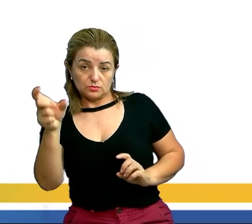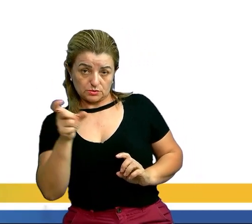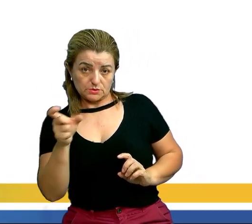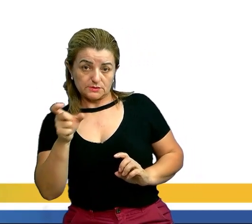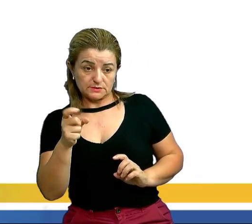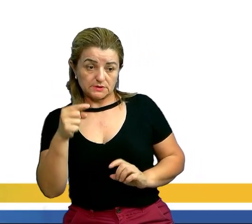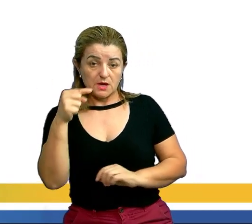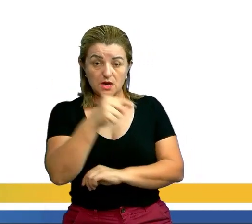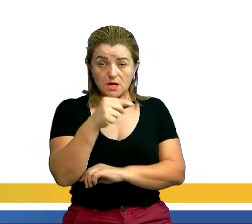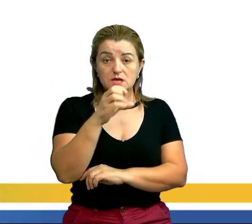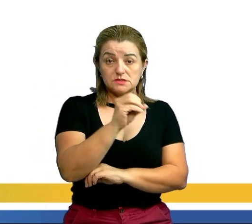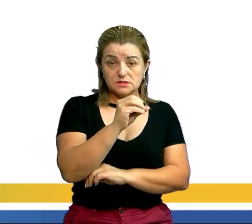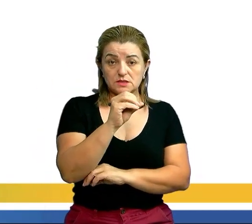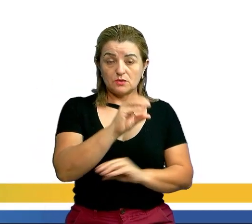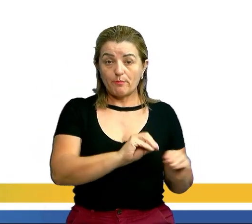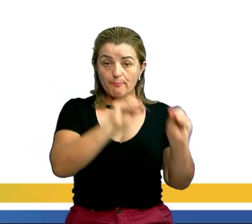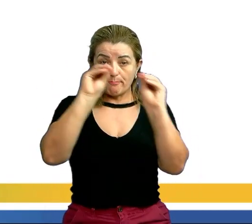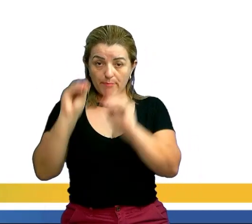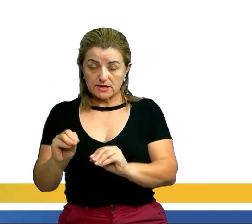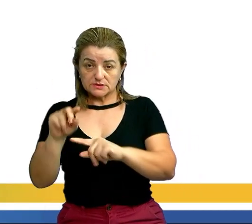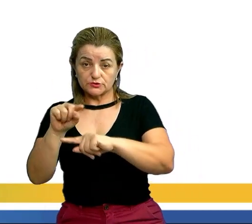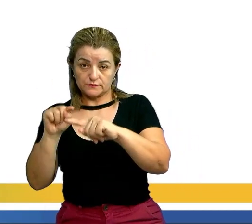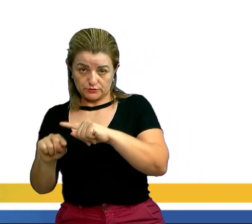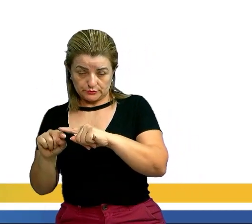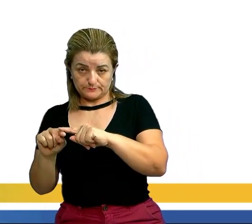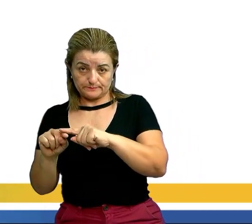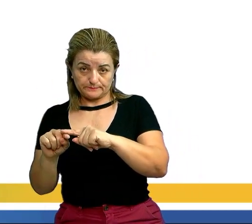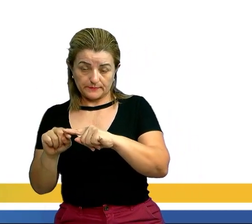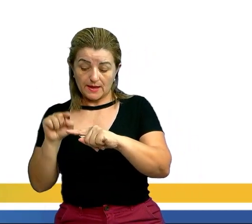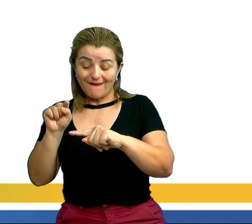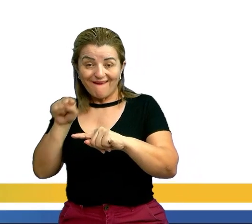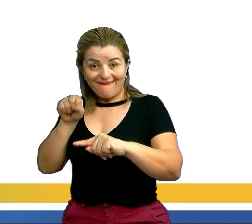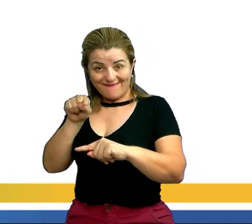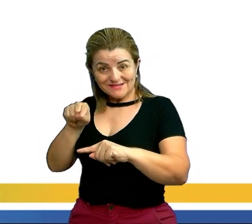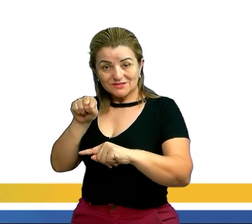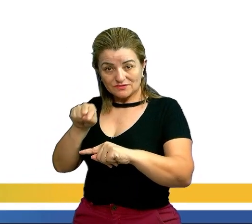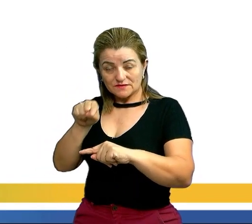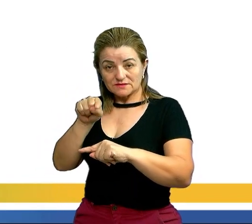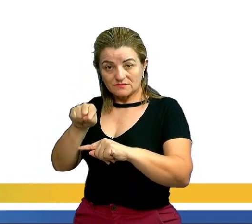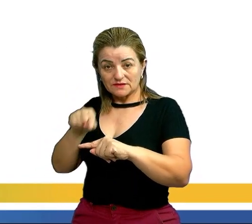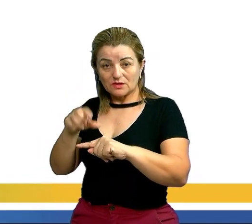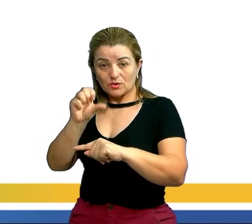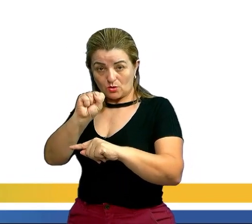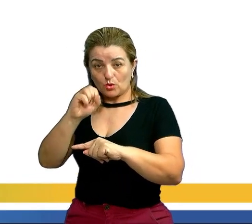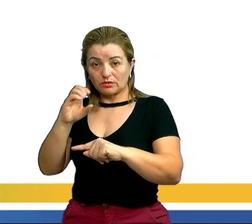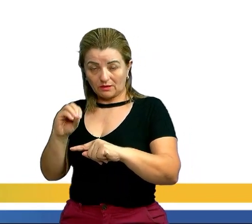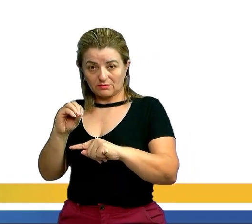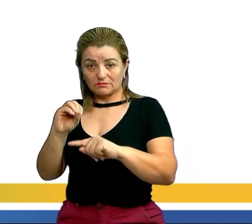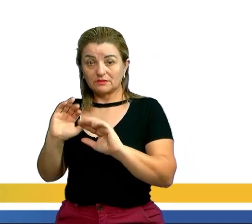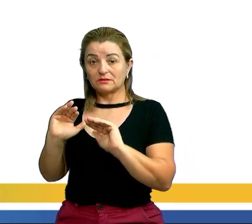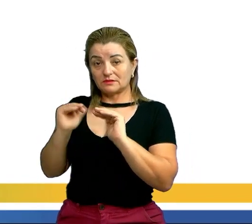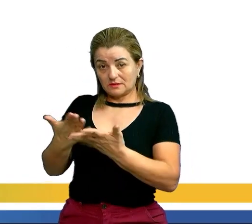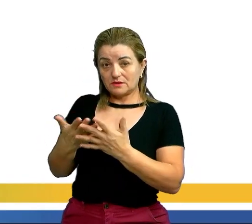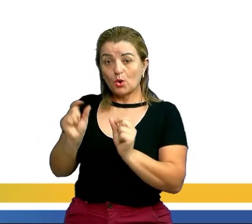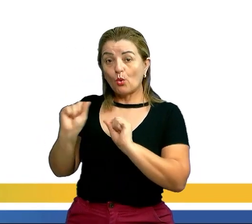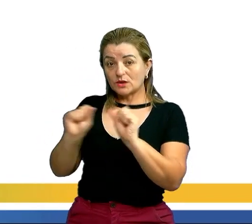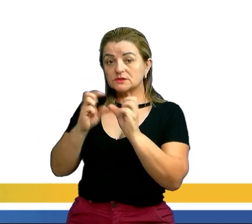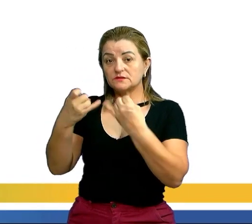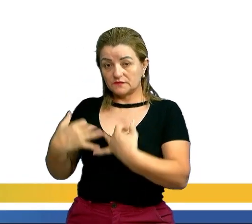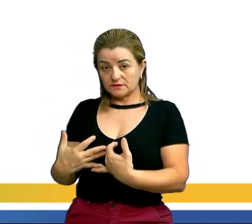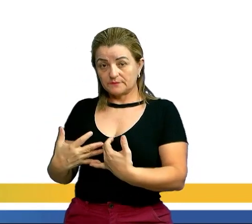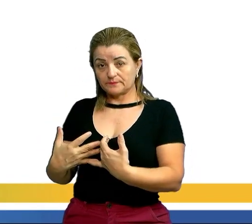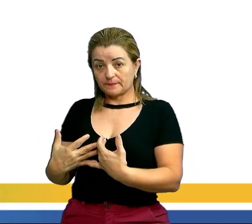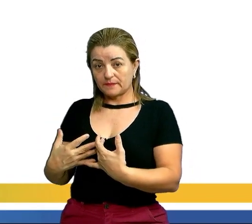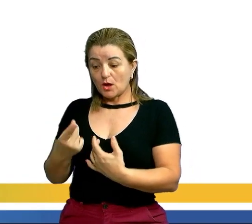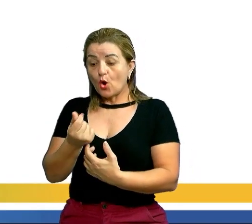multiplicando passa dividindo. Essa divisão vai dar exatamente 80. Então, isso quer dizer o seguinte.